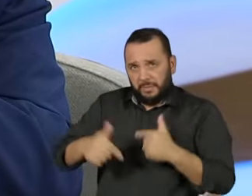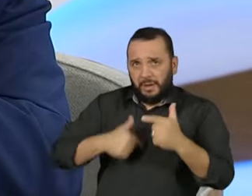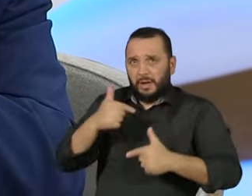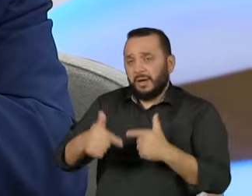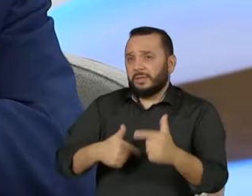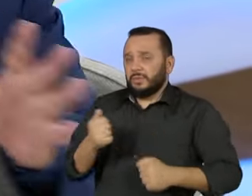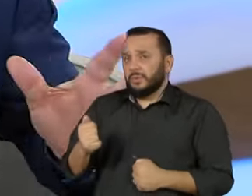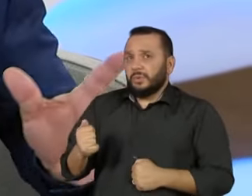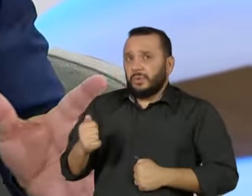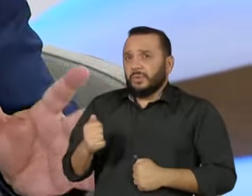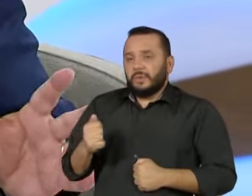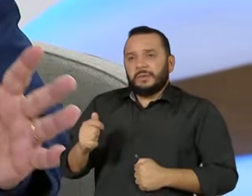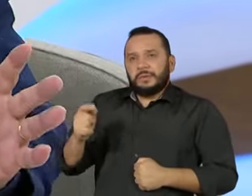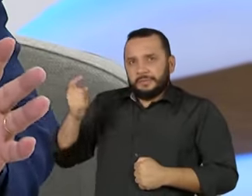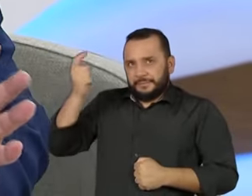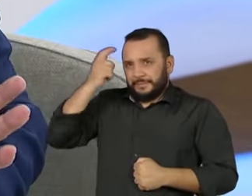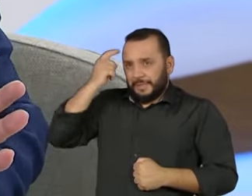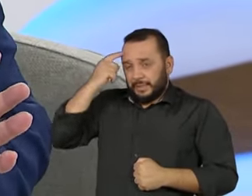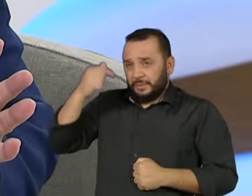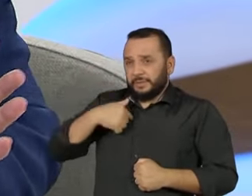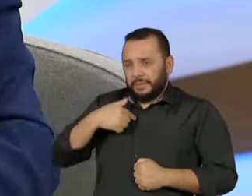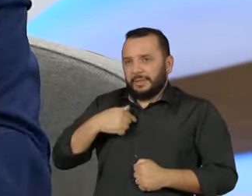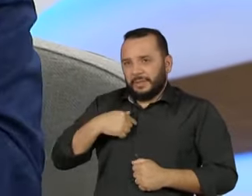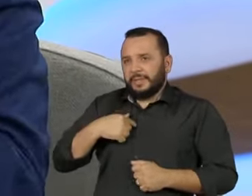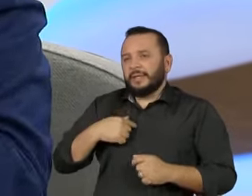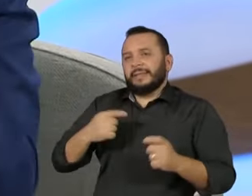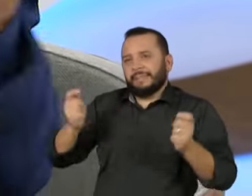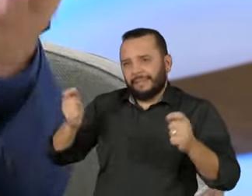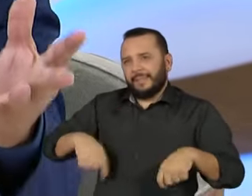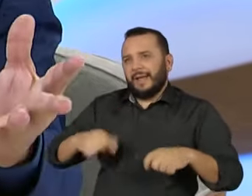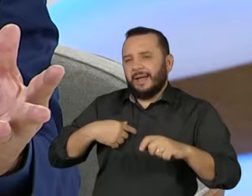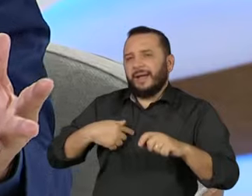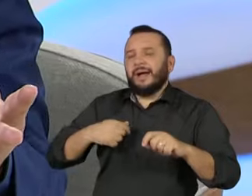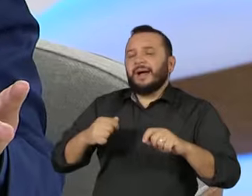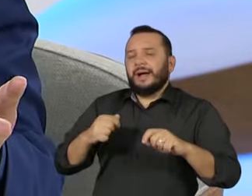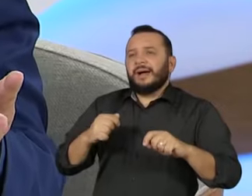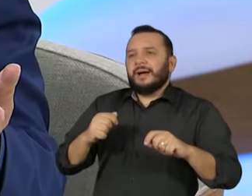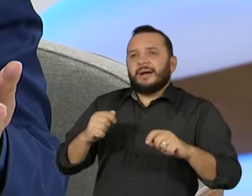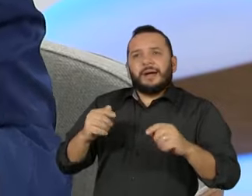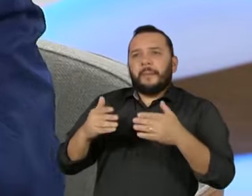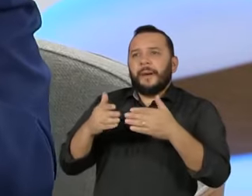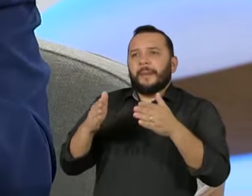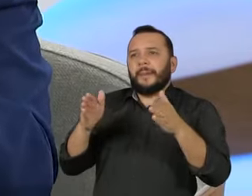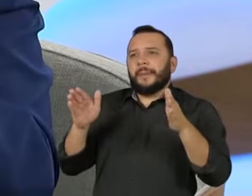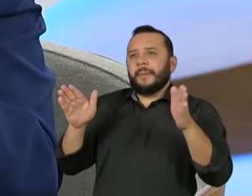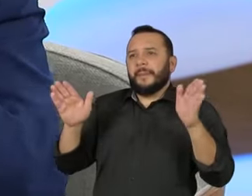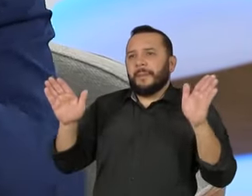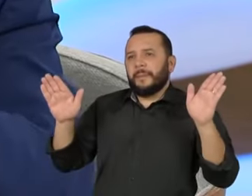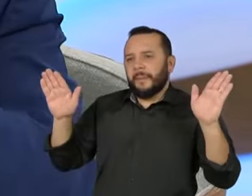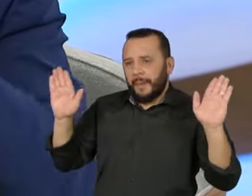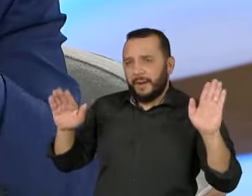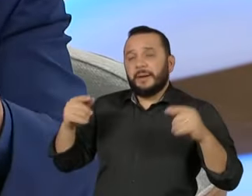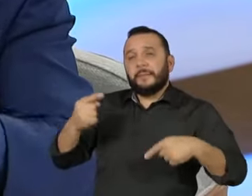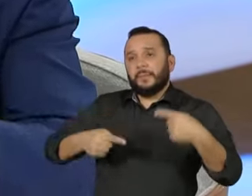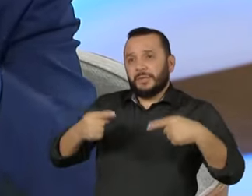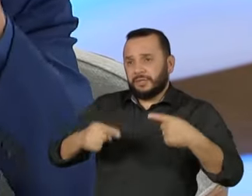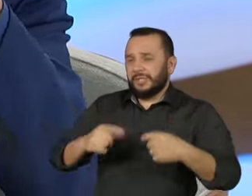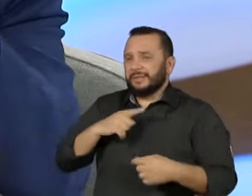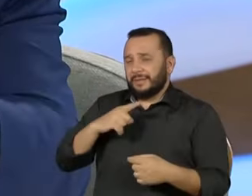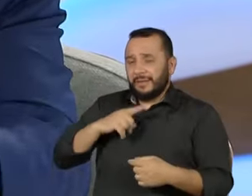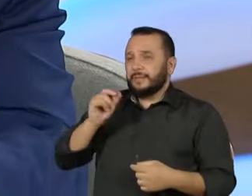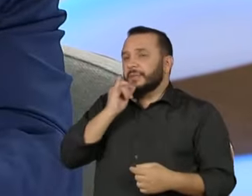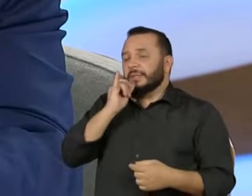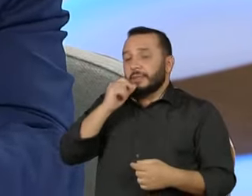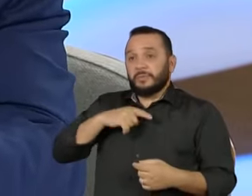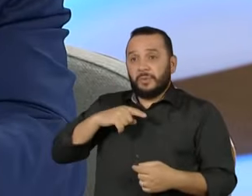chamo de centro expandido da política brasileira, o é o centro expandido da política brasileira? São os liberais progressistas,